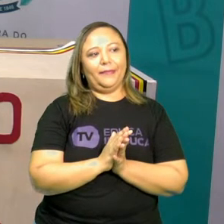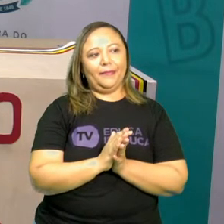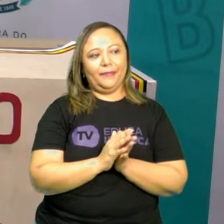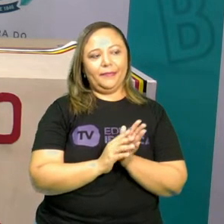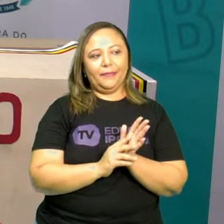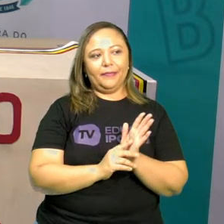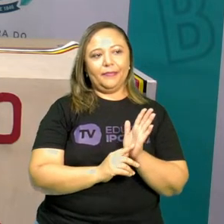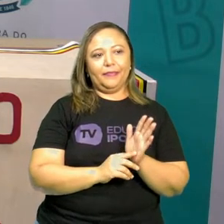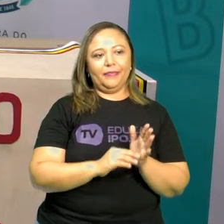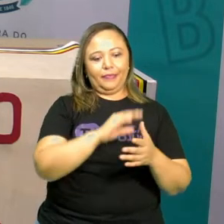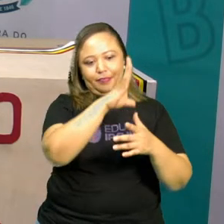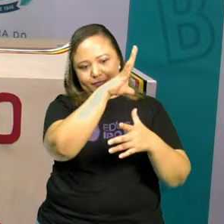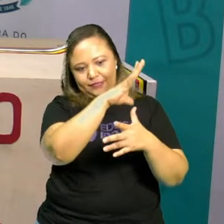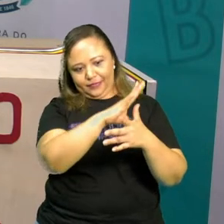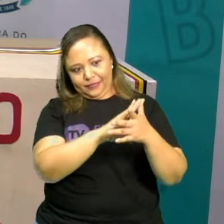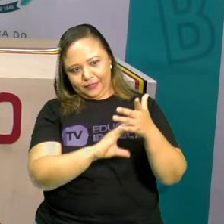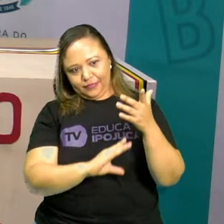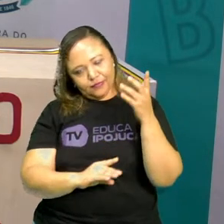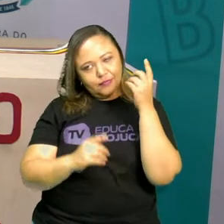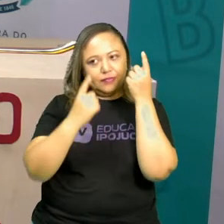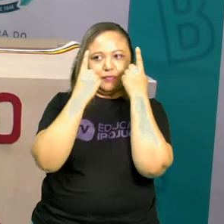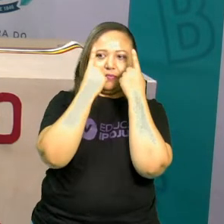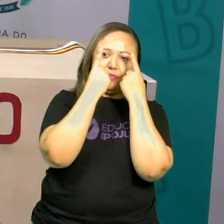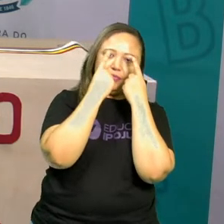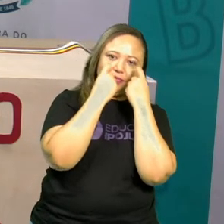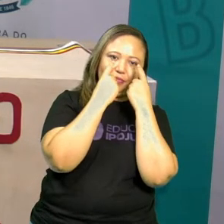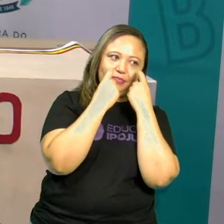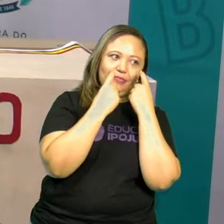Imitar alguém chorando.